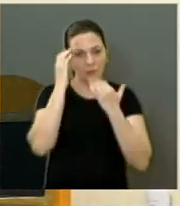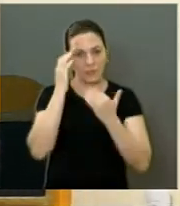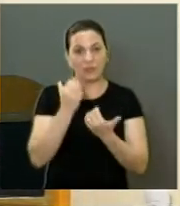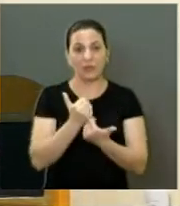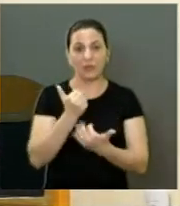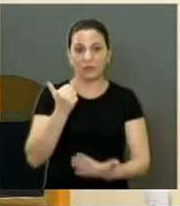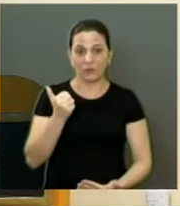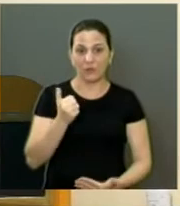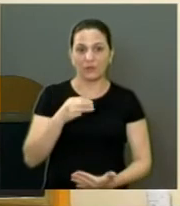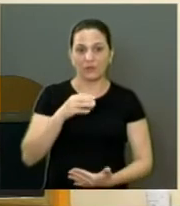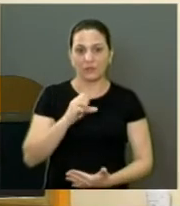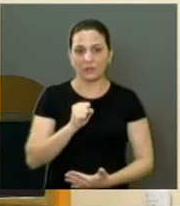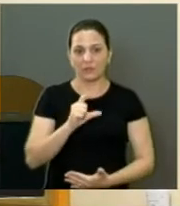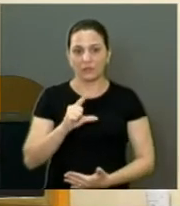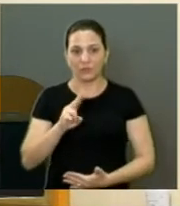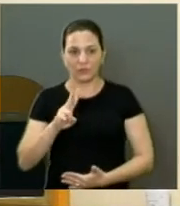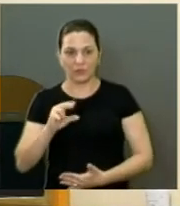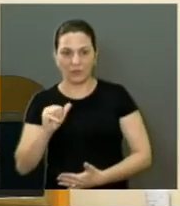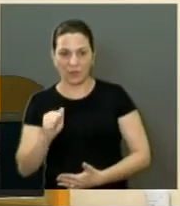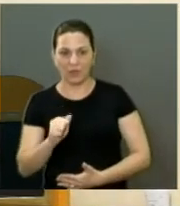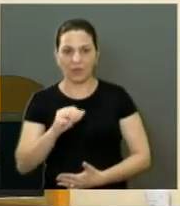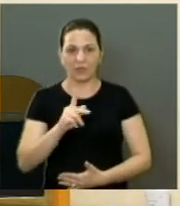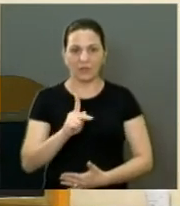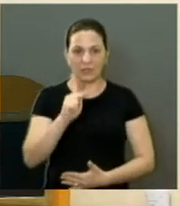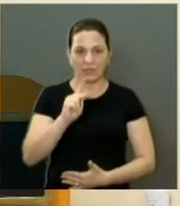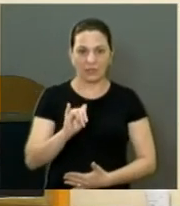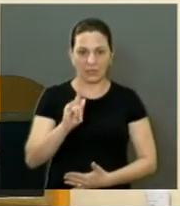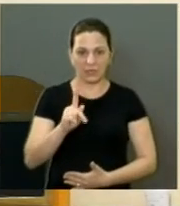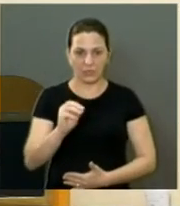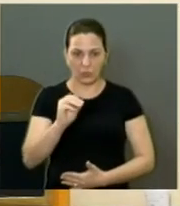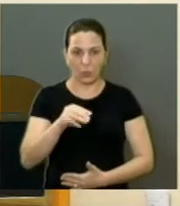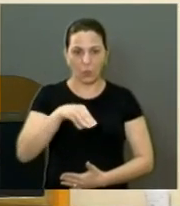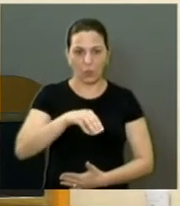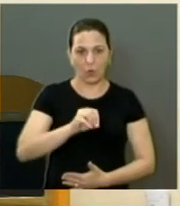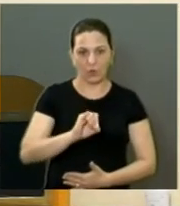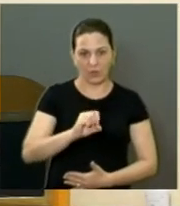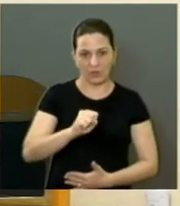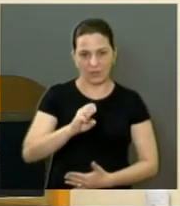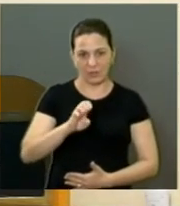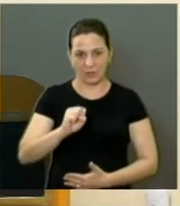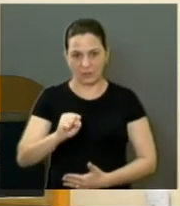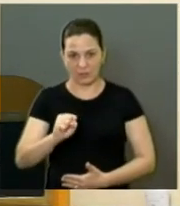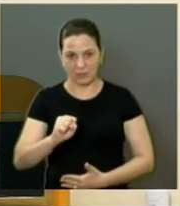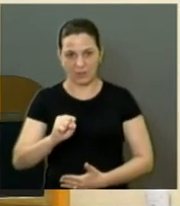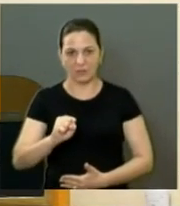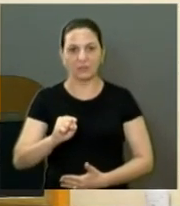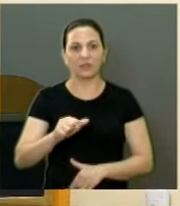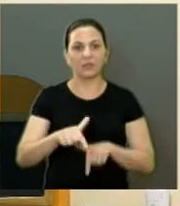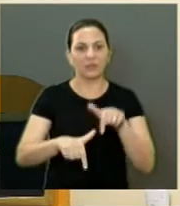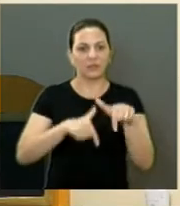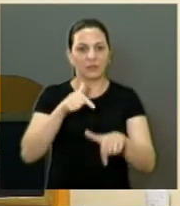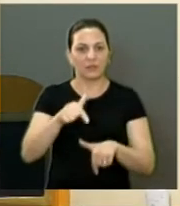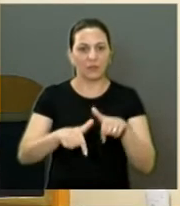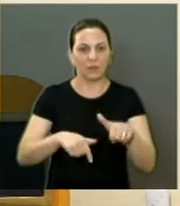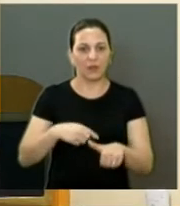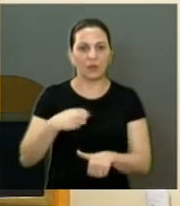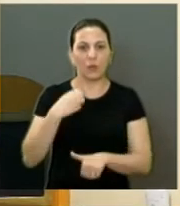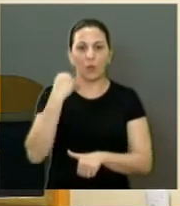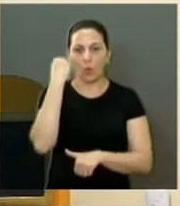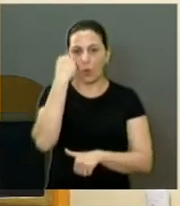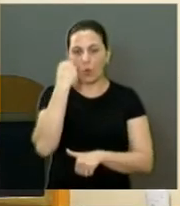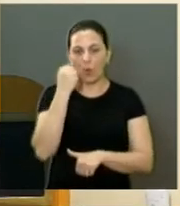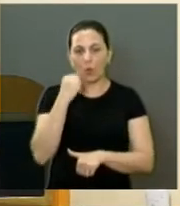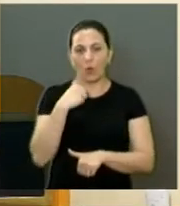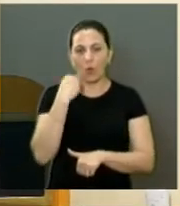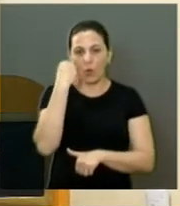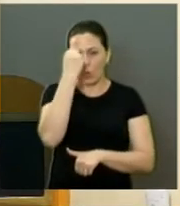Então, a Silvia, o Kiko, o doutor Moisés, que tem trabalhado praticamente mais de oito horas por